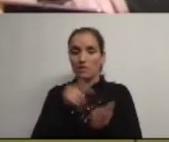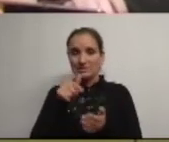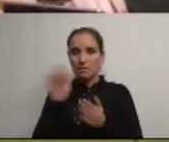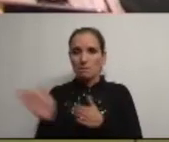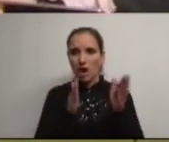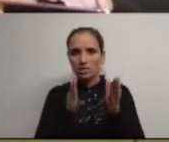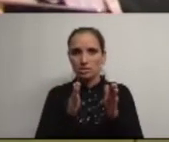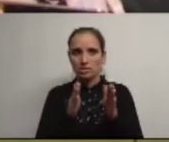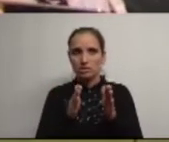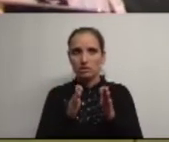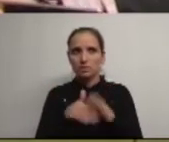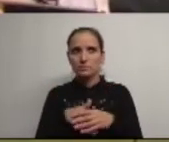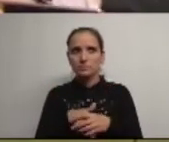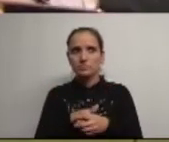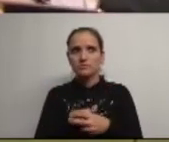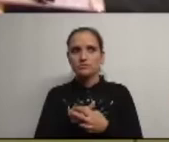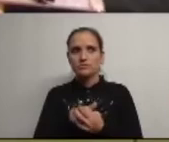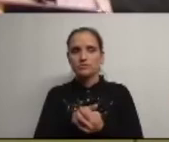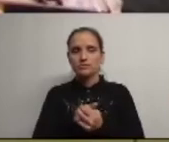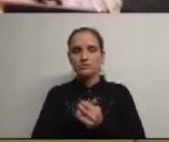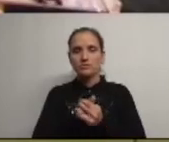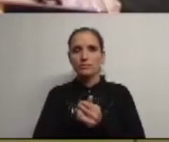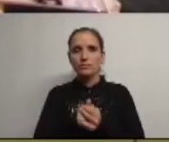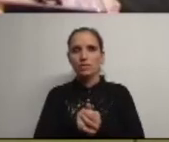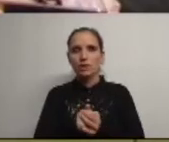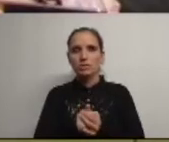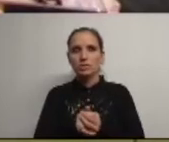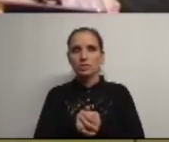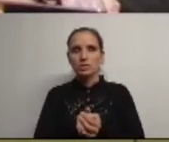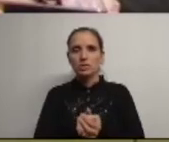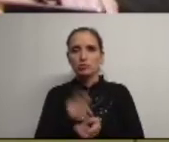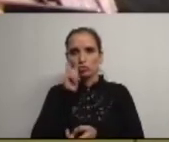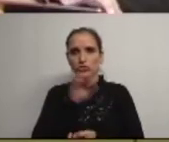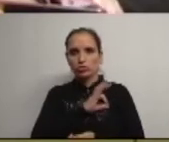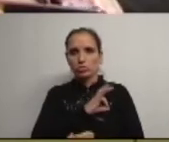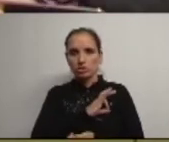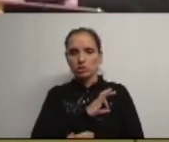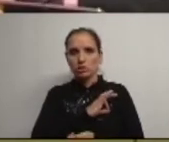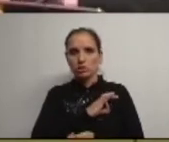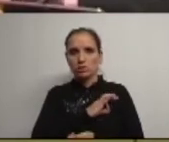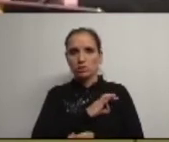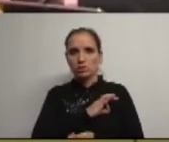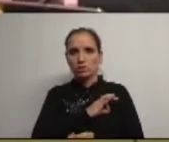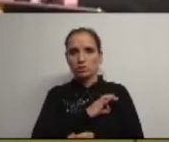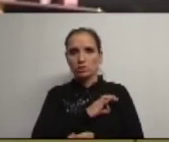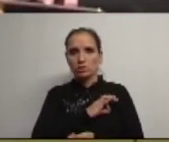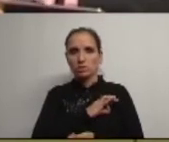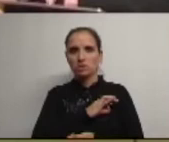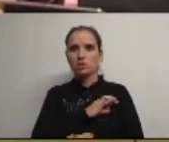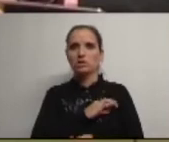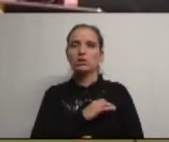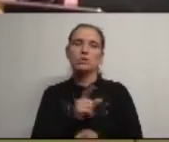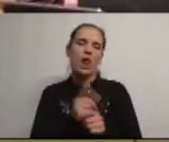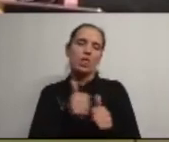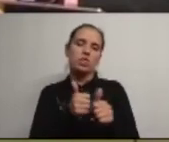parte nesta parte nesta parte o senhor está muito